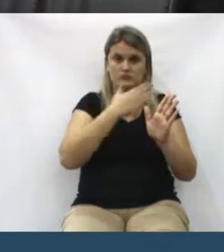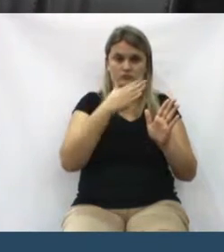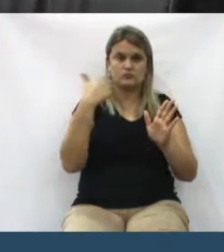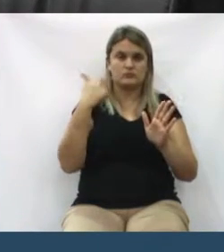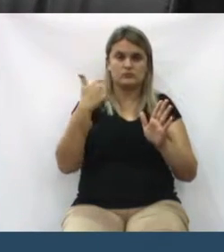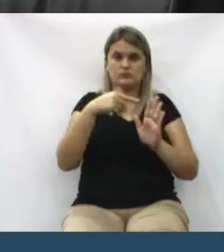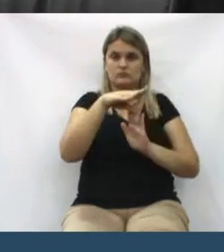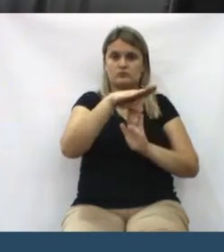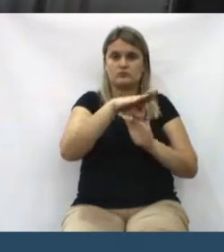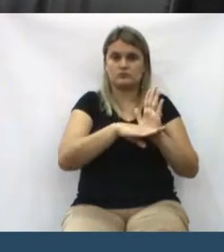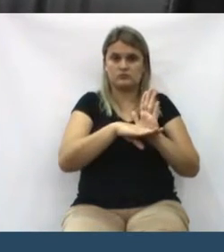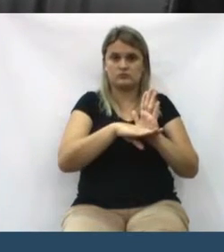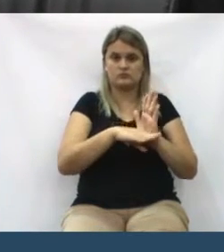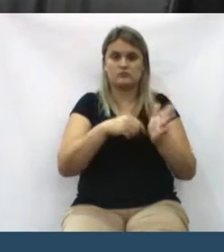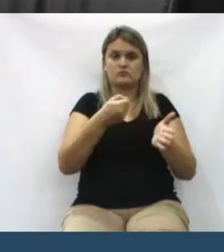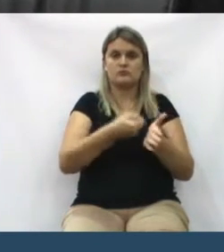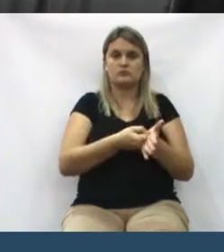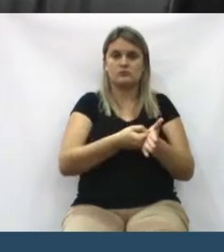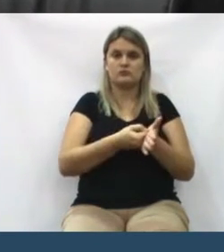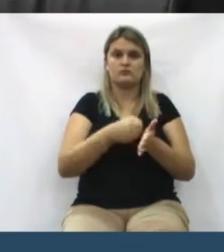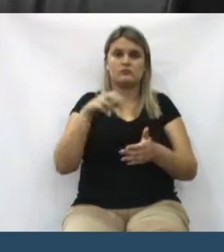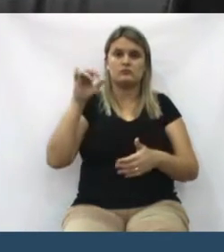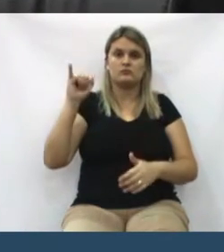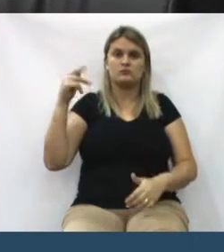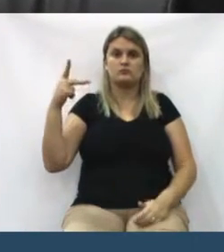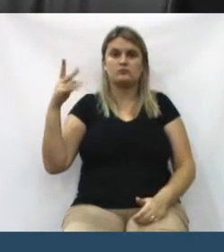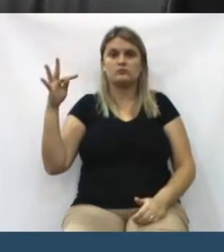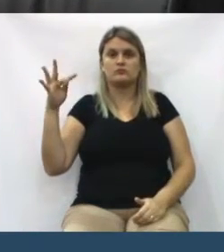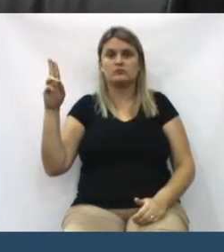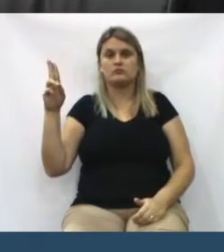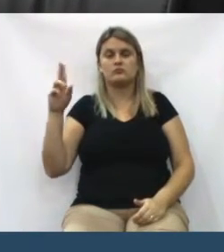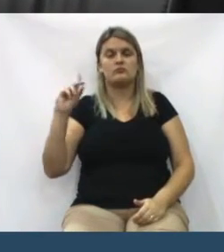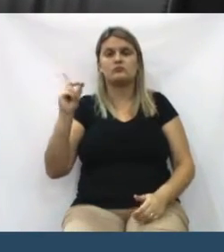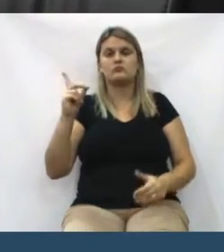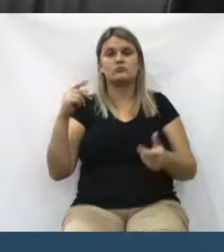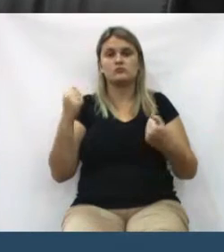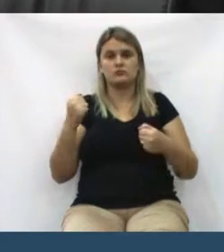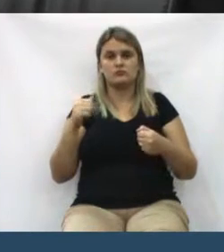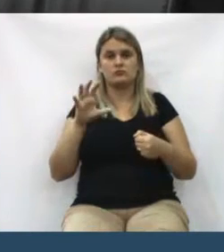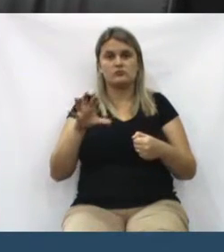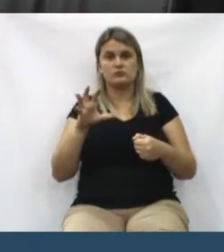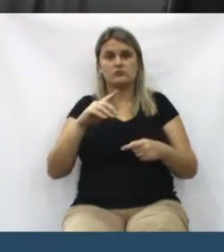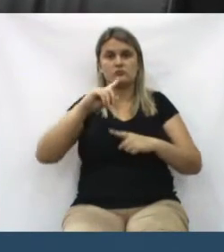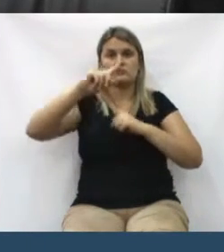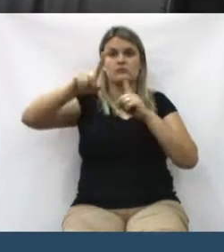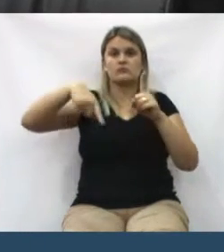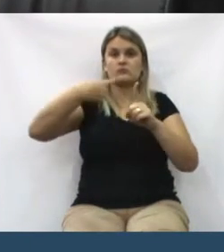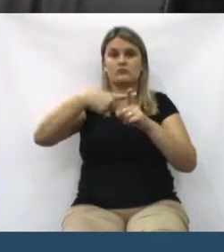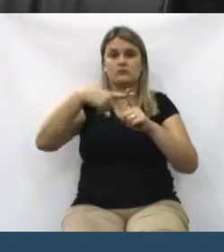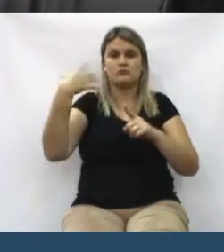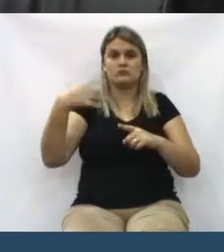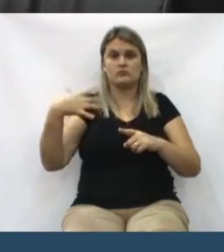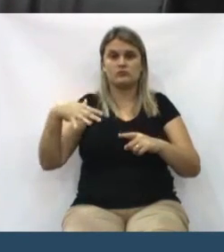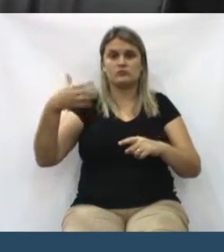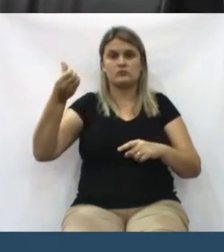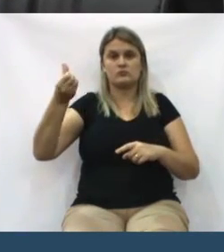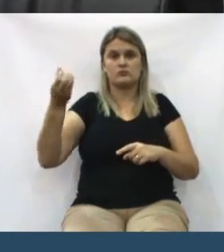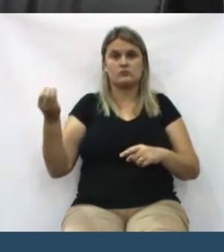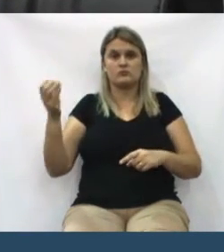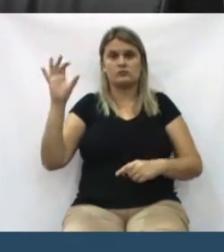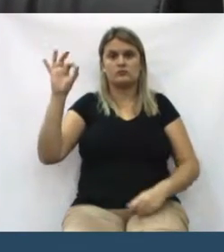da cobrança do IPTU. E não deveria ser assim. Isso aumenta em pelo menos 60%